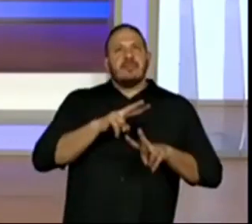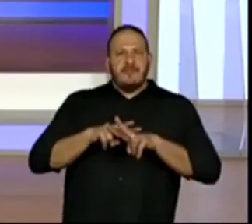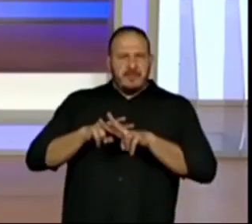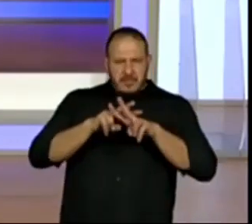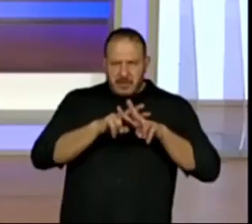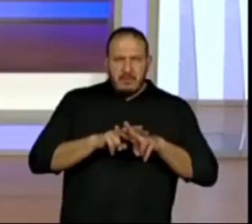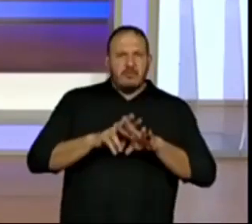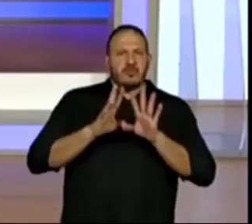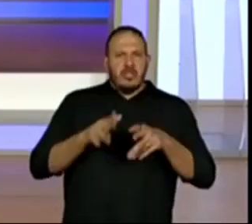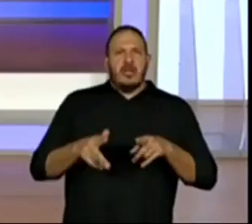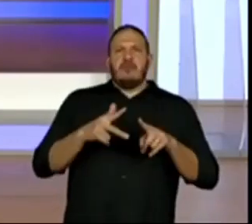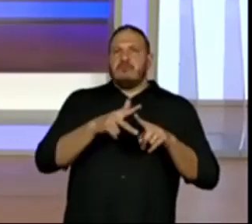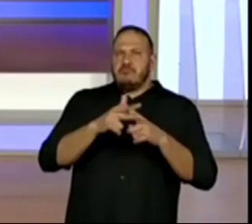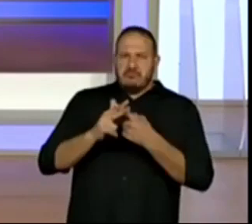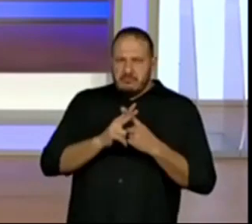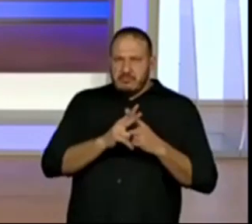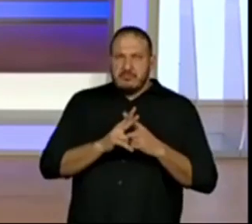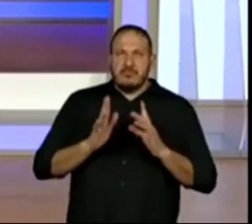monte de correção.